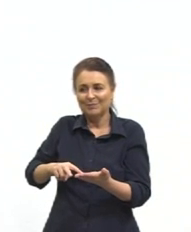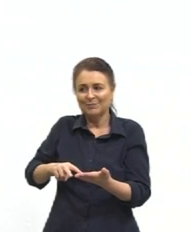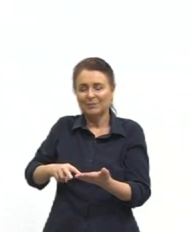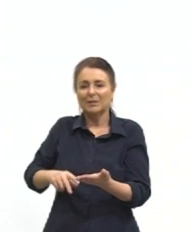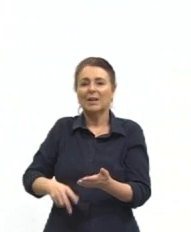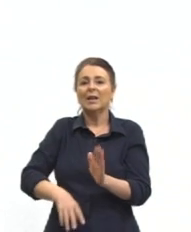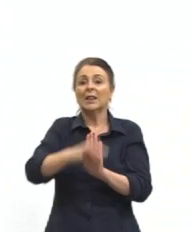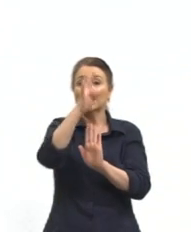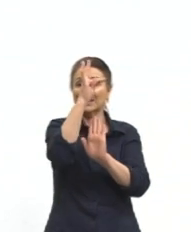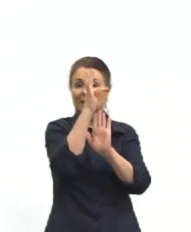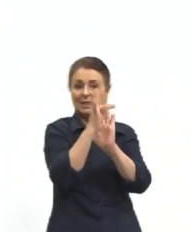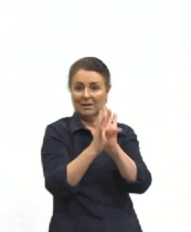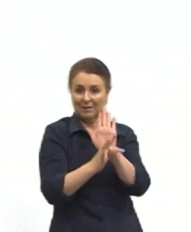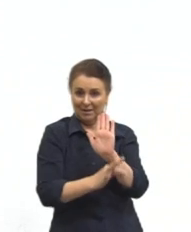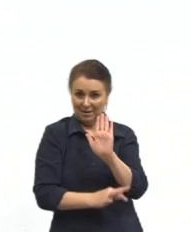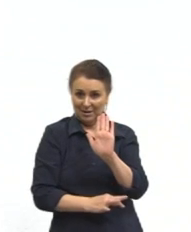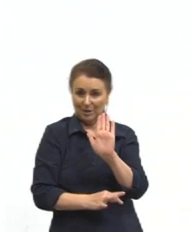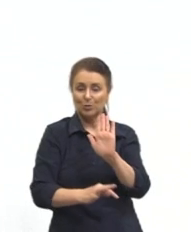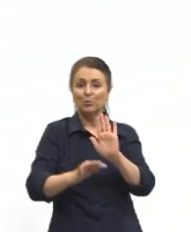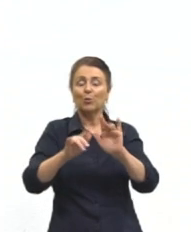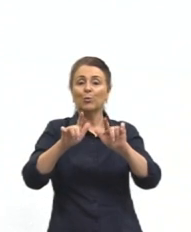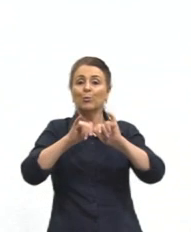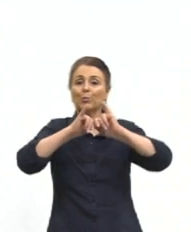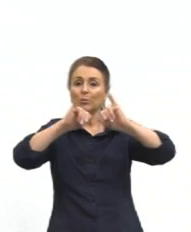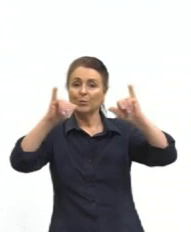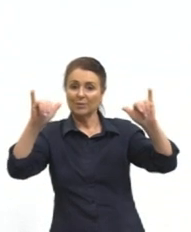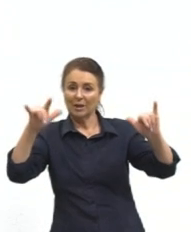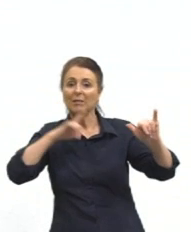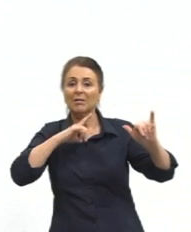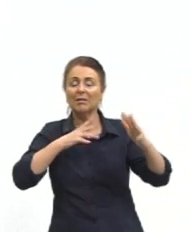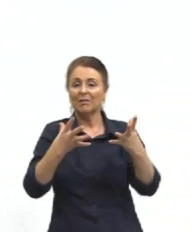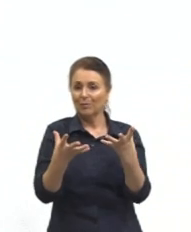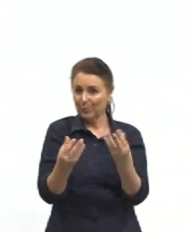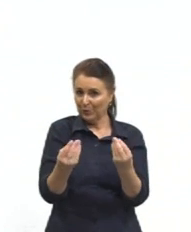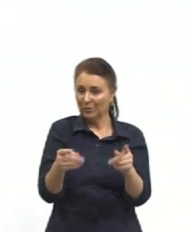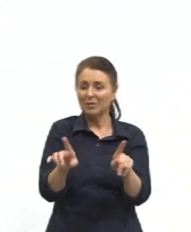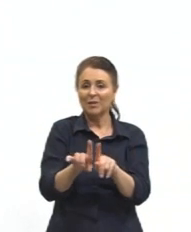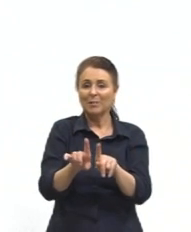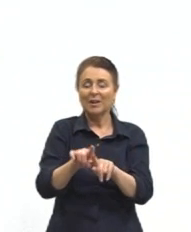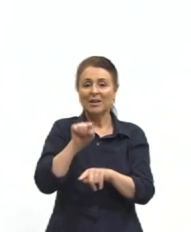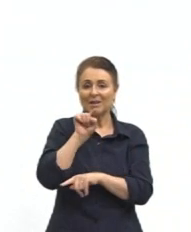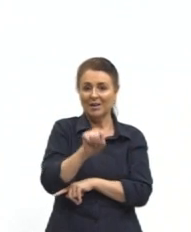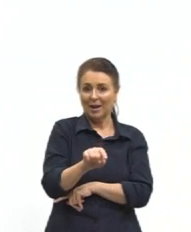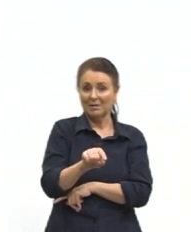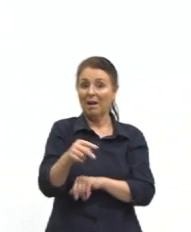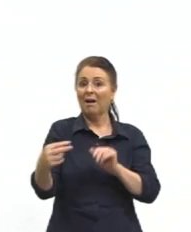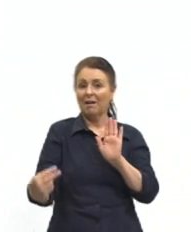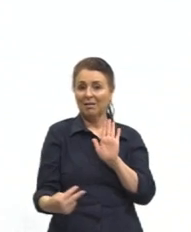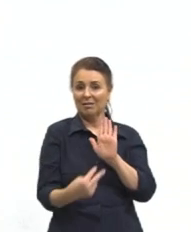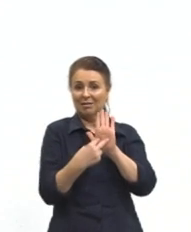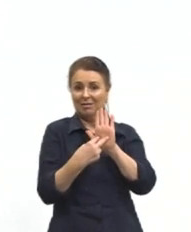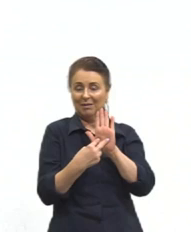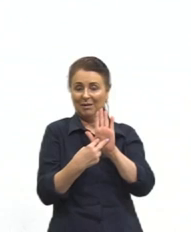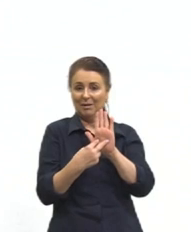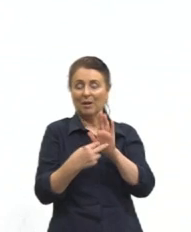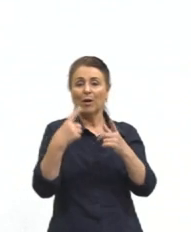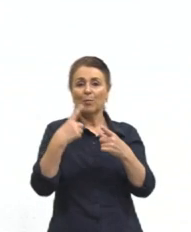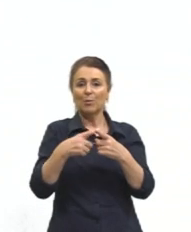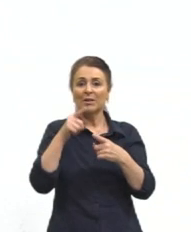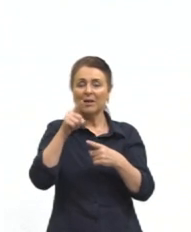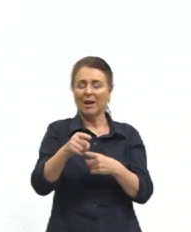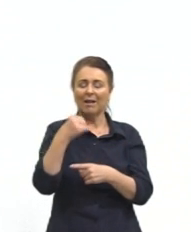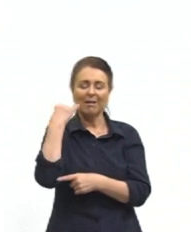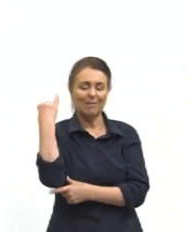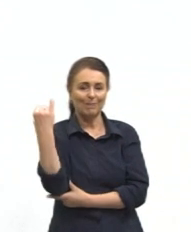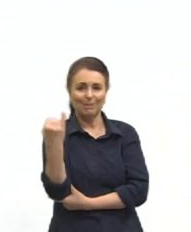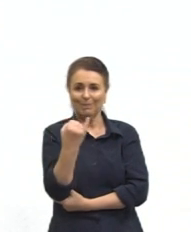Então, o texto publicitário esteve presente também. E essa aqui eu chamo a atenção para vocês, porque é extremamente...